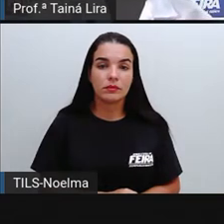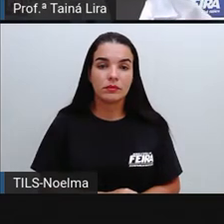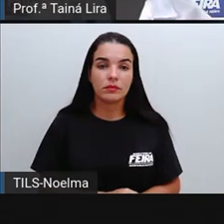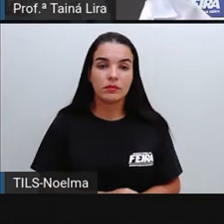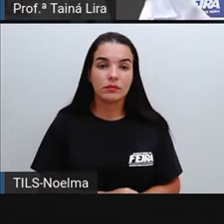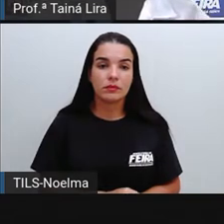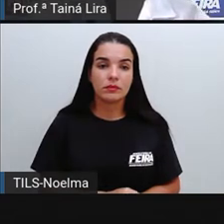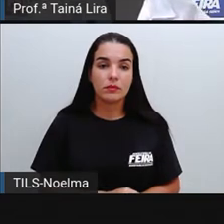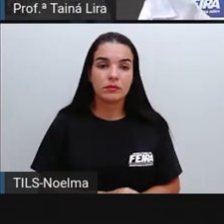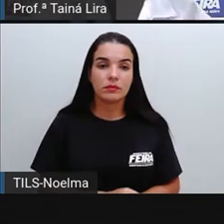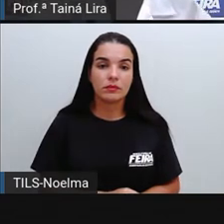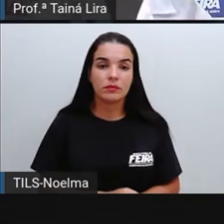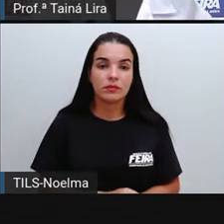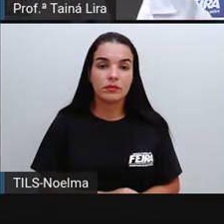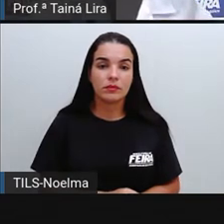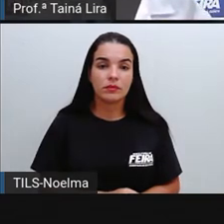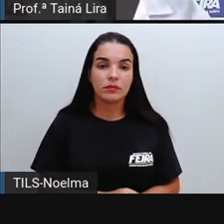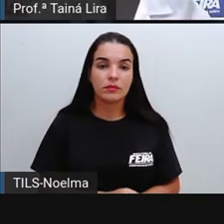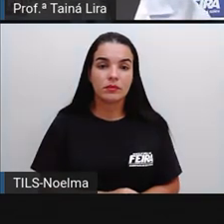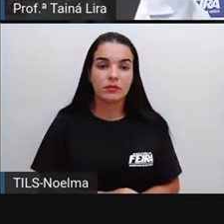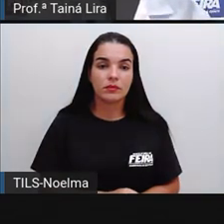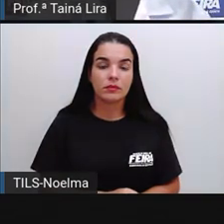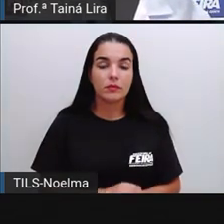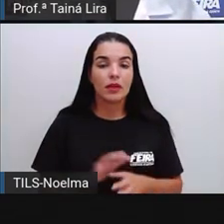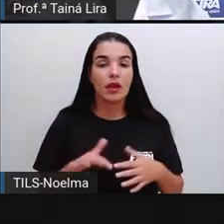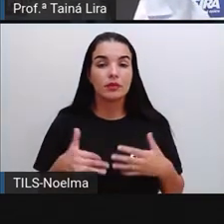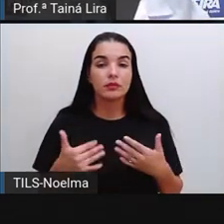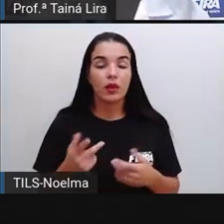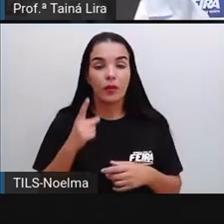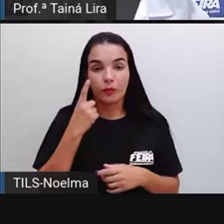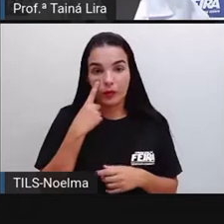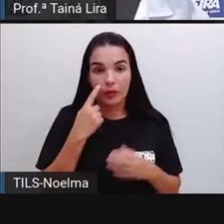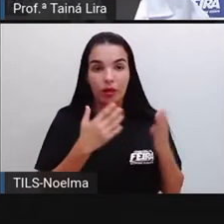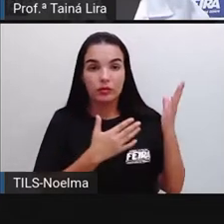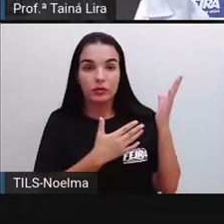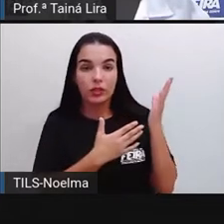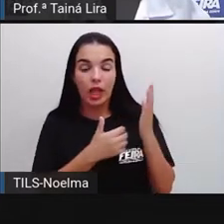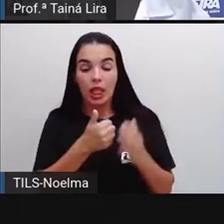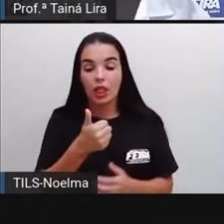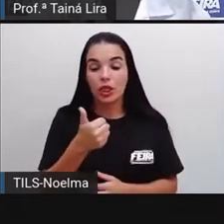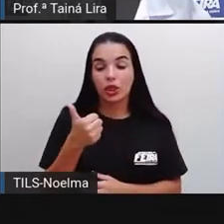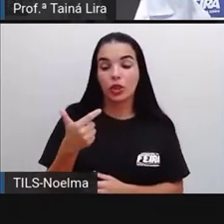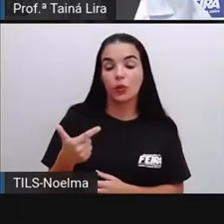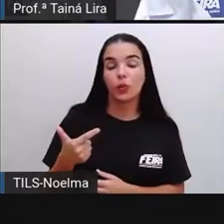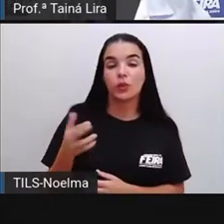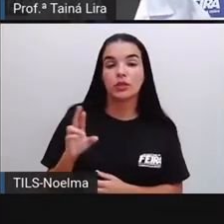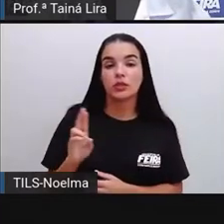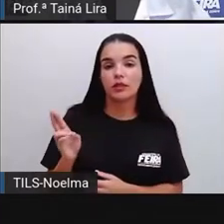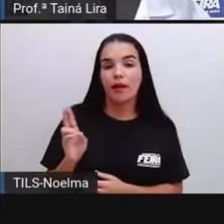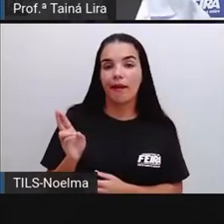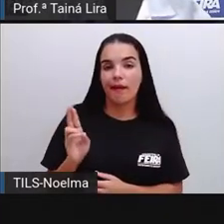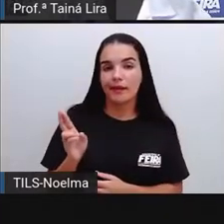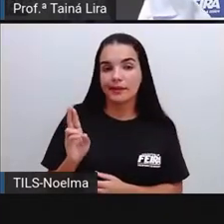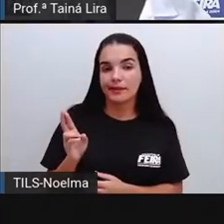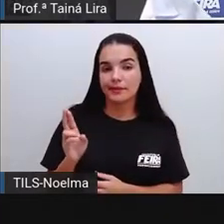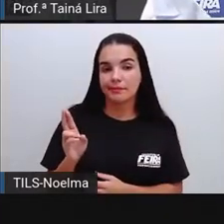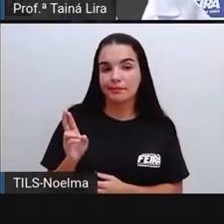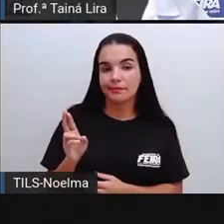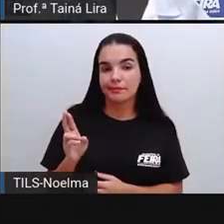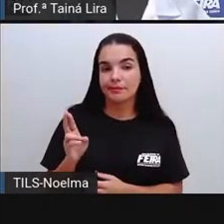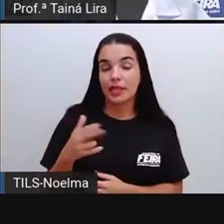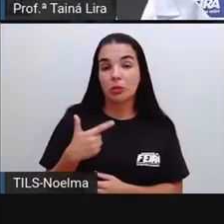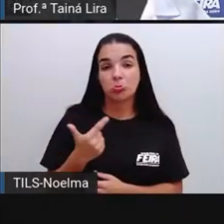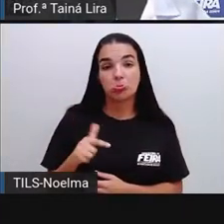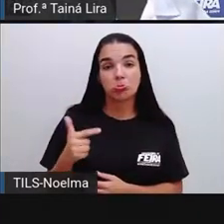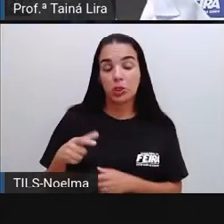dinheiro do chocolate? Vamos ver? Então, o achocolatado, ó, custou quanto? Doze reais. Como